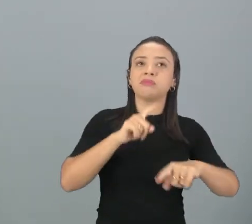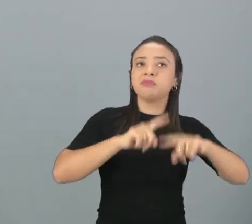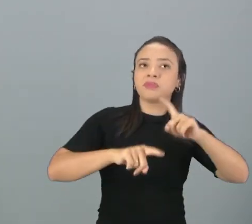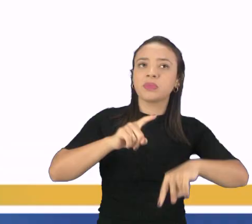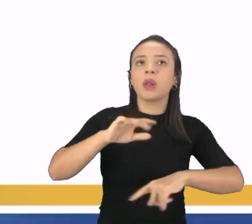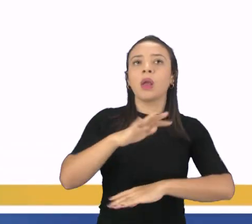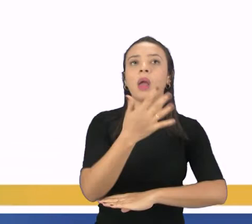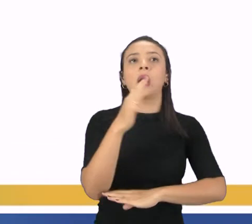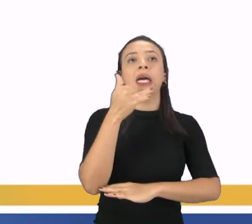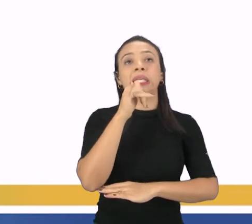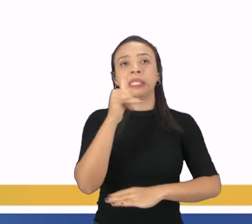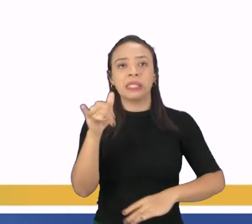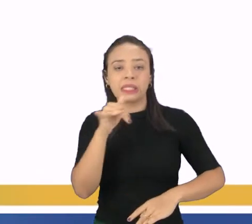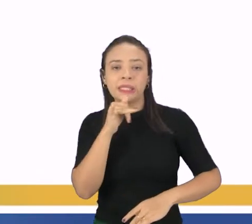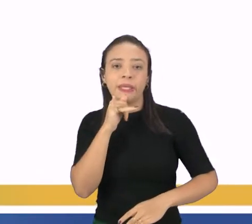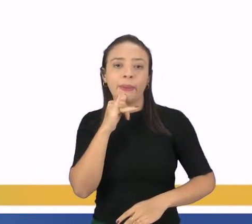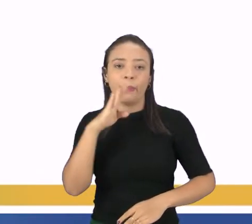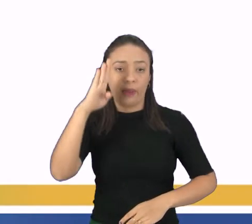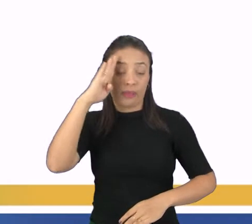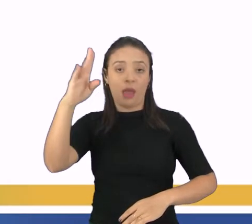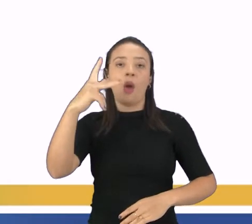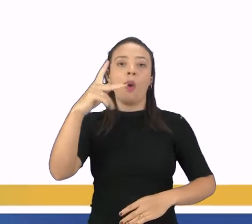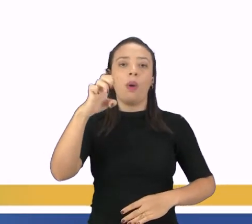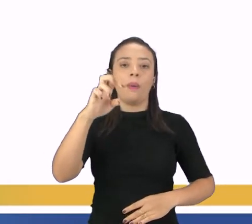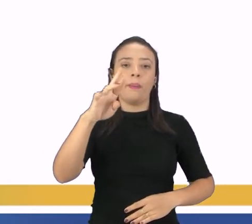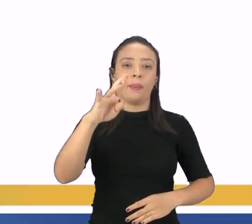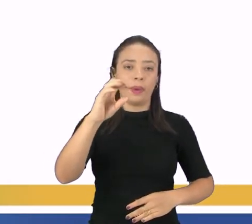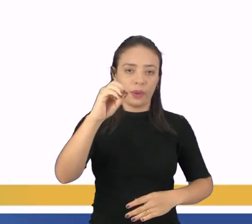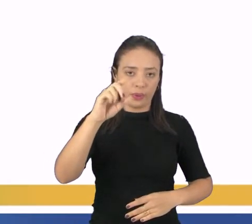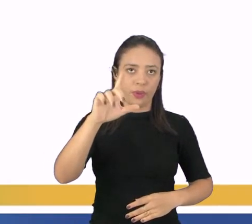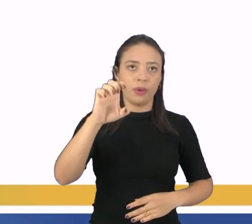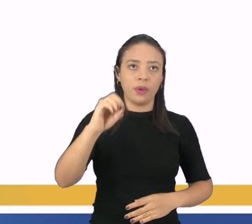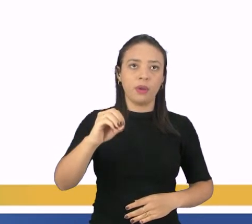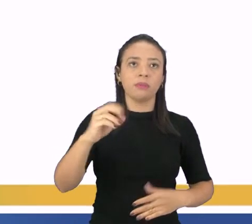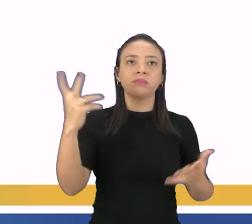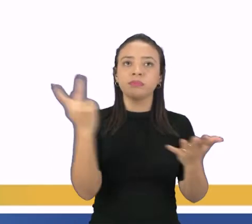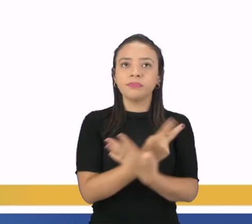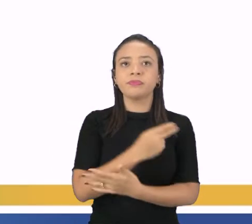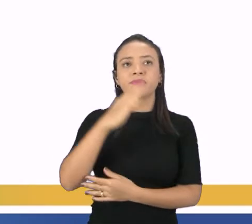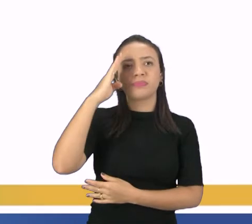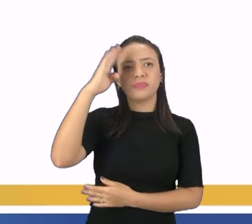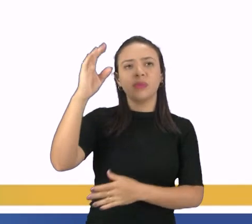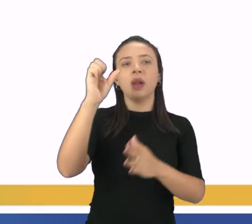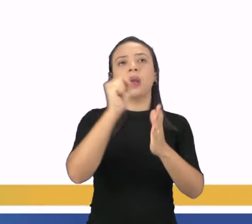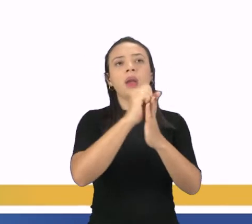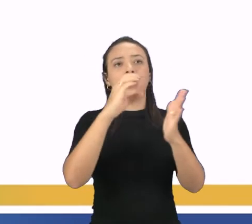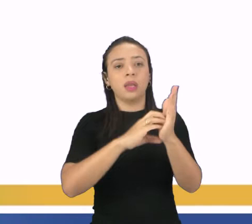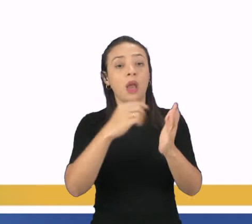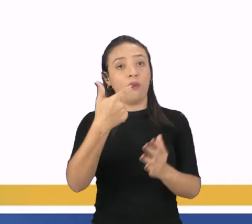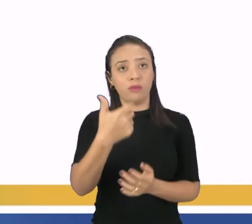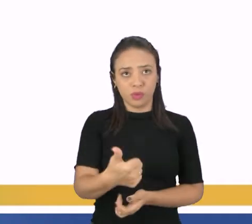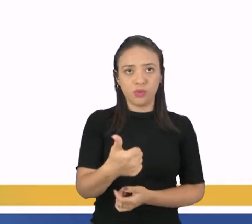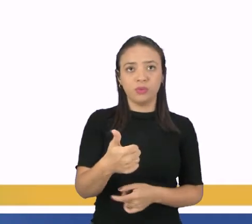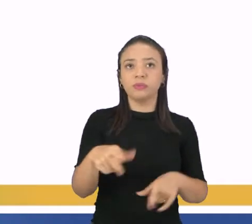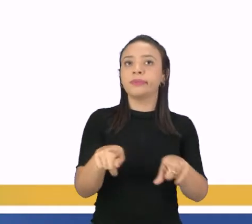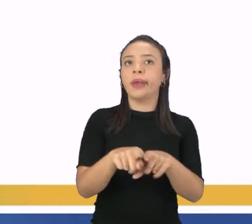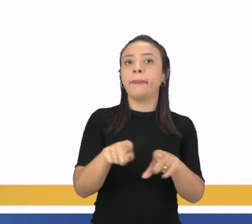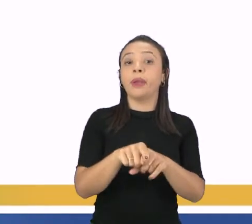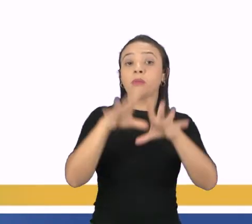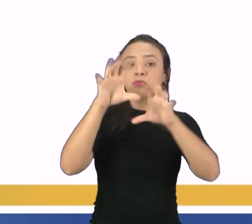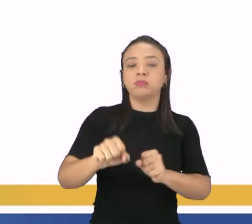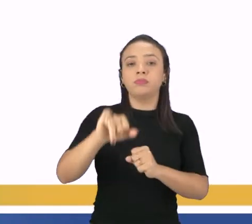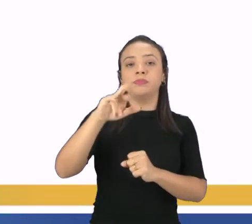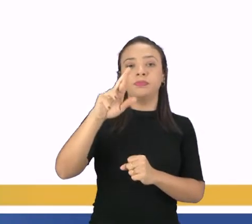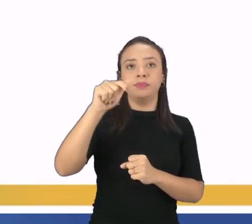à frente, figurem no centro dessas relações. Acontecimentos marcantes na primeira década do século XXI, incluindo a